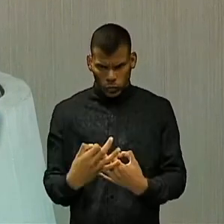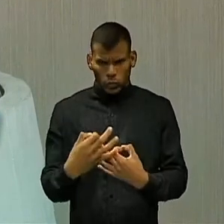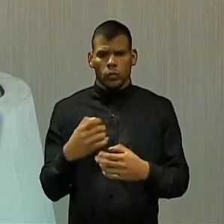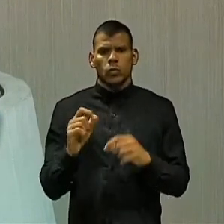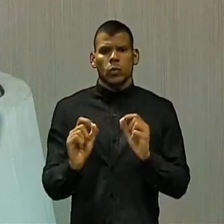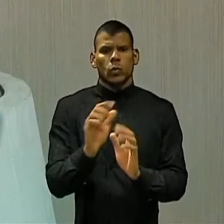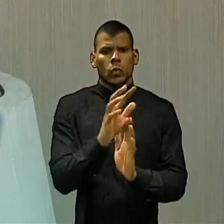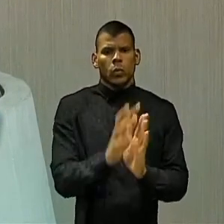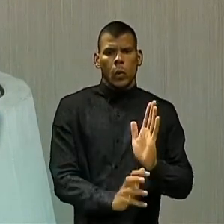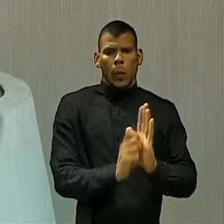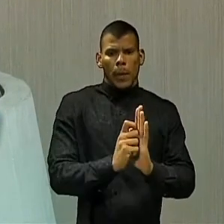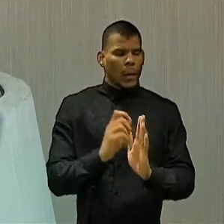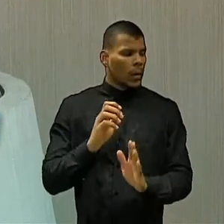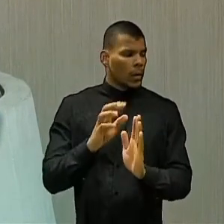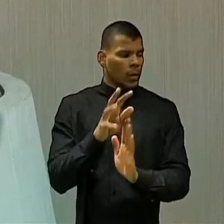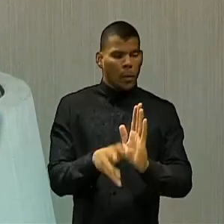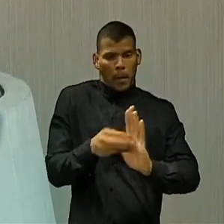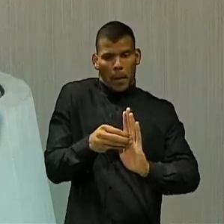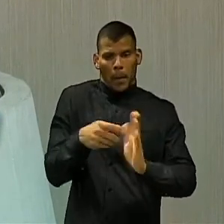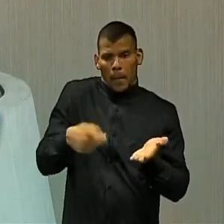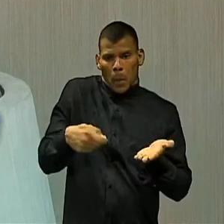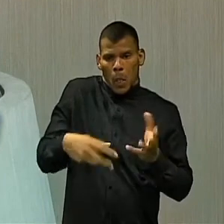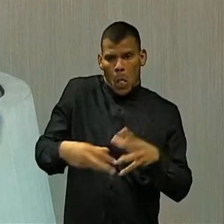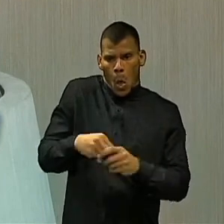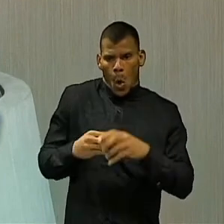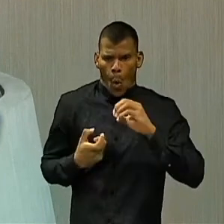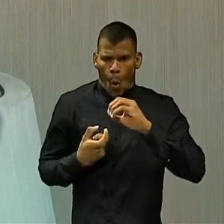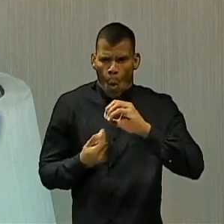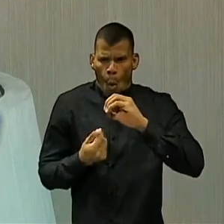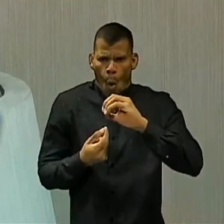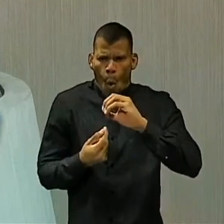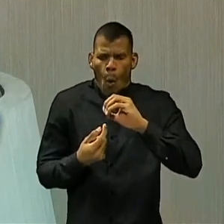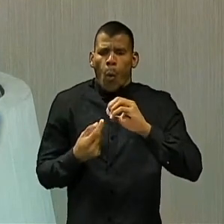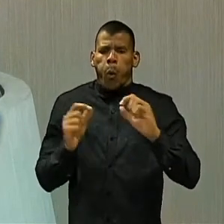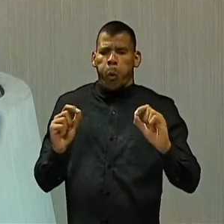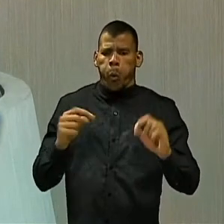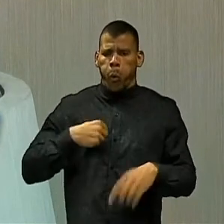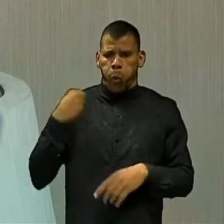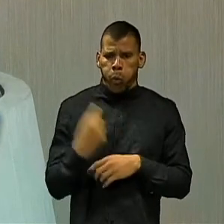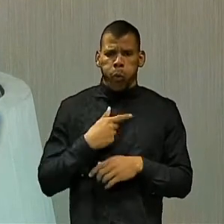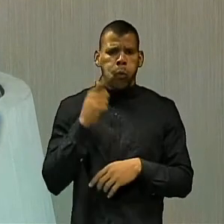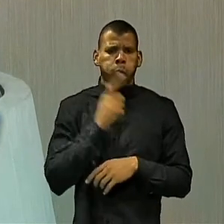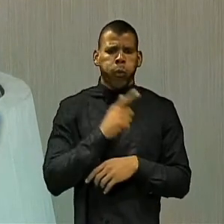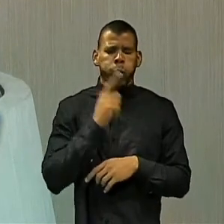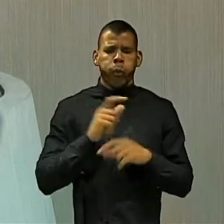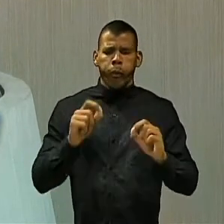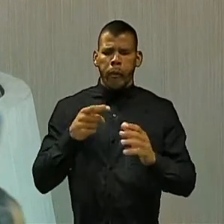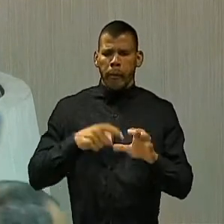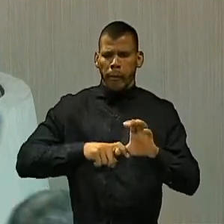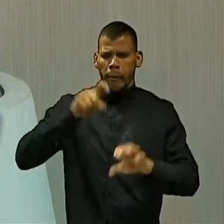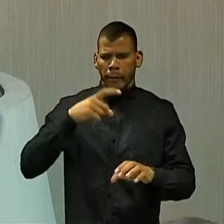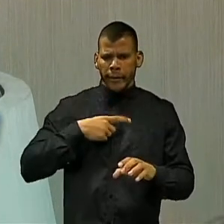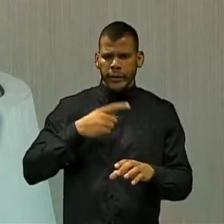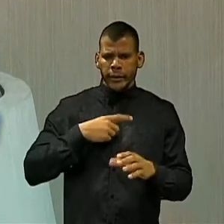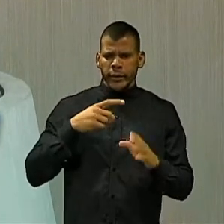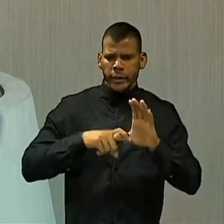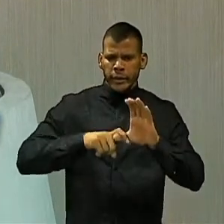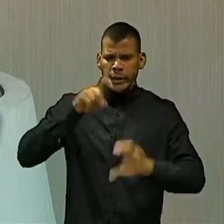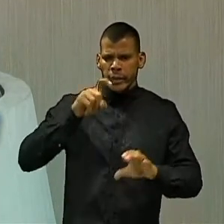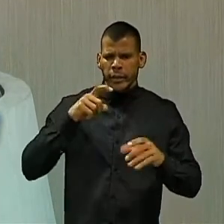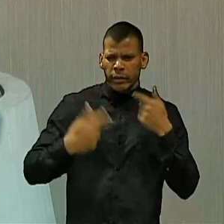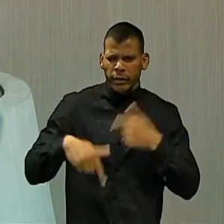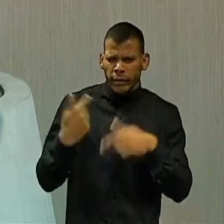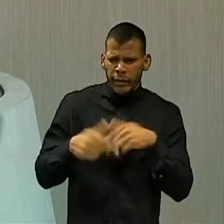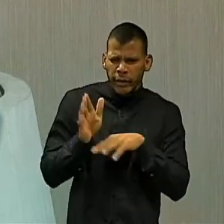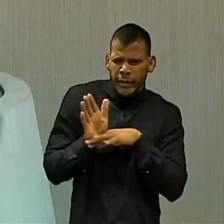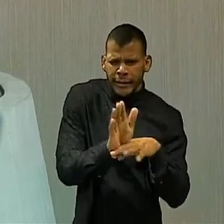emendas impositivas dentro do orçamento? Para que essa casa conquiste a sua autonomia. Isso é um trabalho em